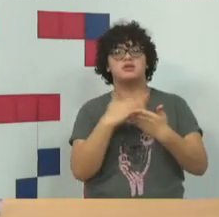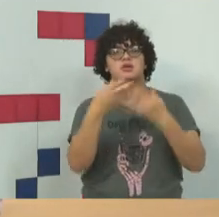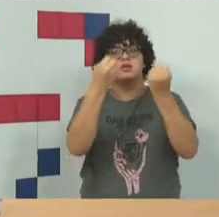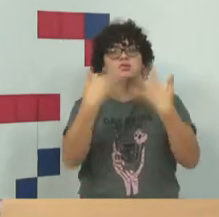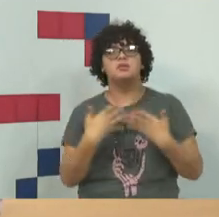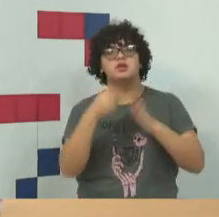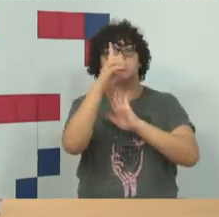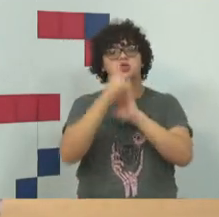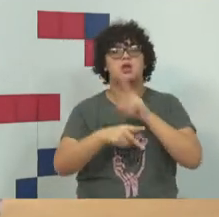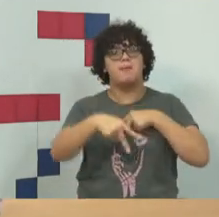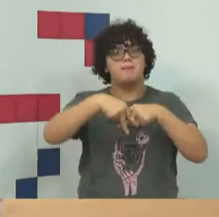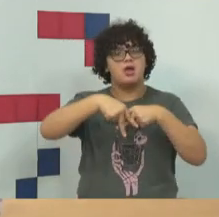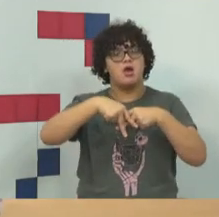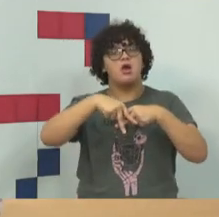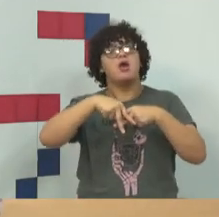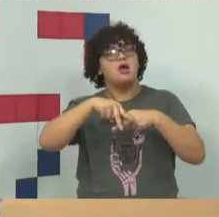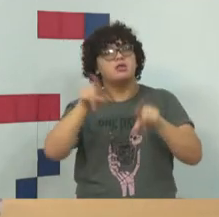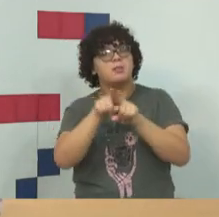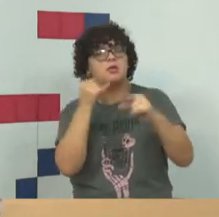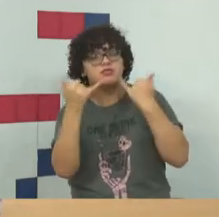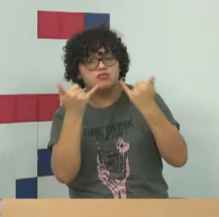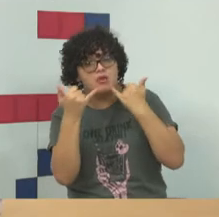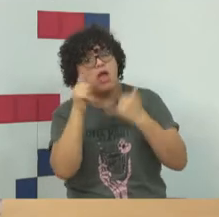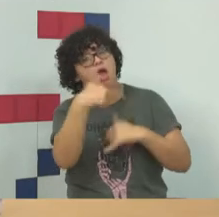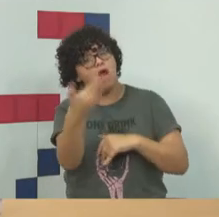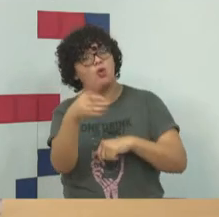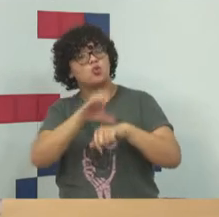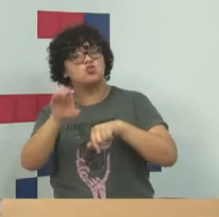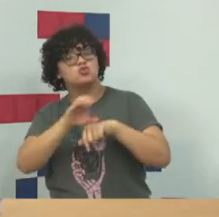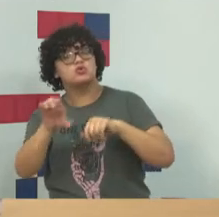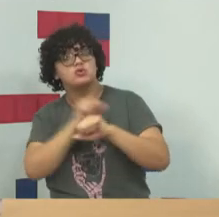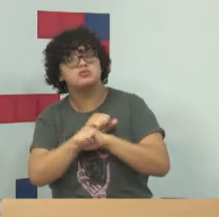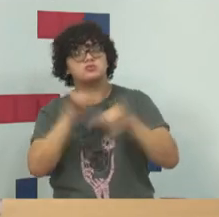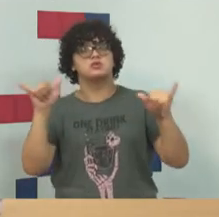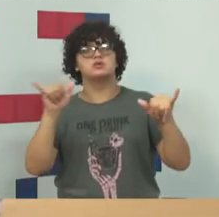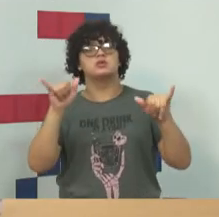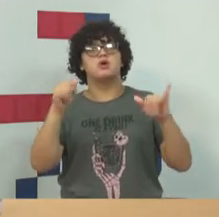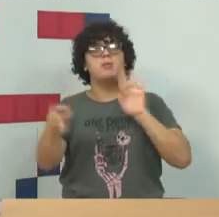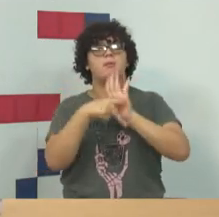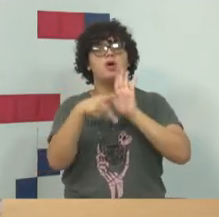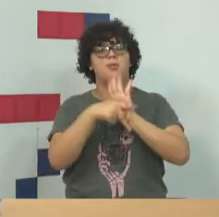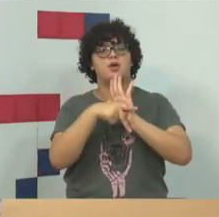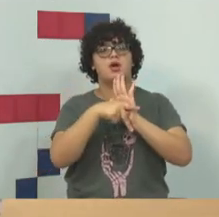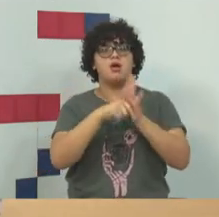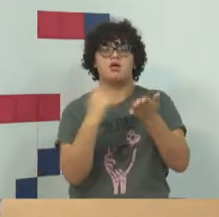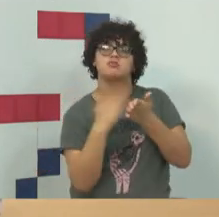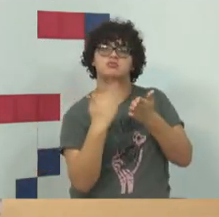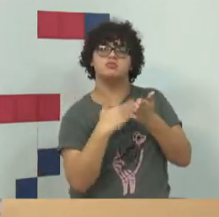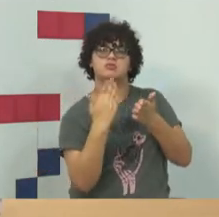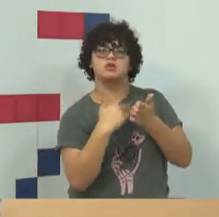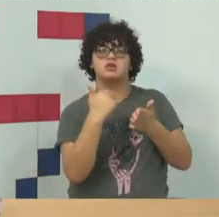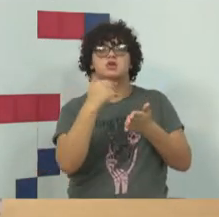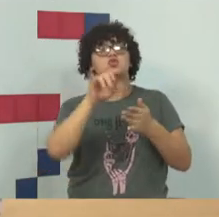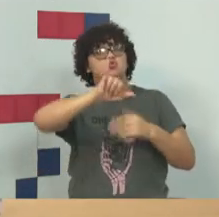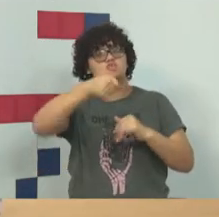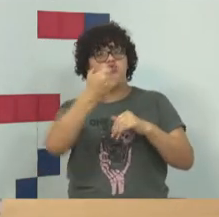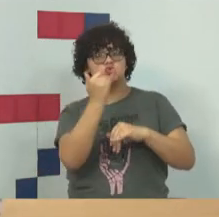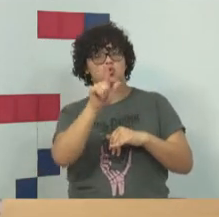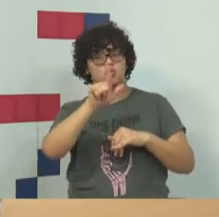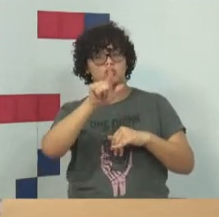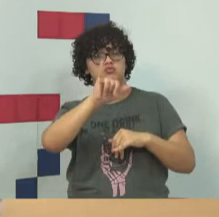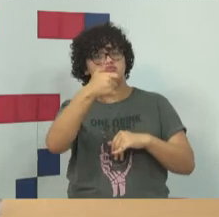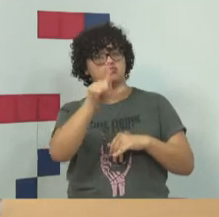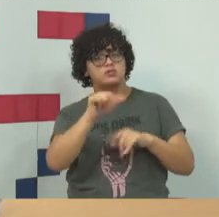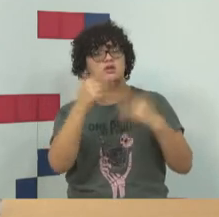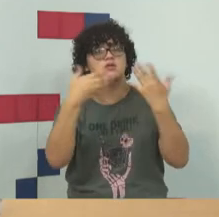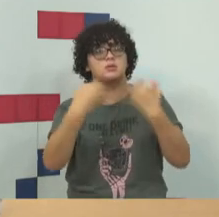direito penal informático, e um curso de direito penal informático, que vai ser lançado pela editora Juspodium agora no mês de julho, e aí sim, para